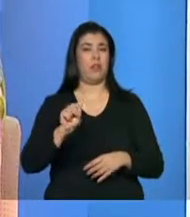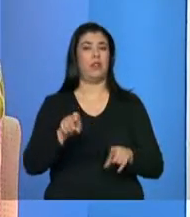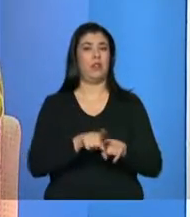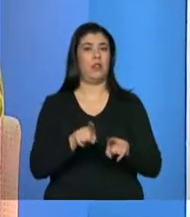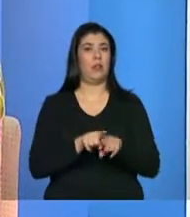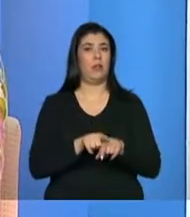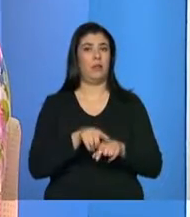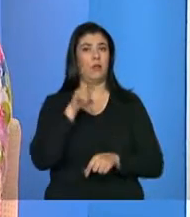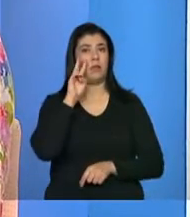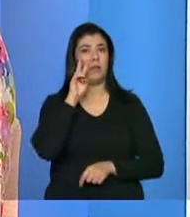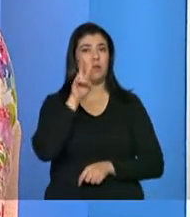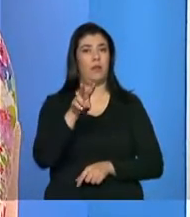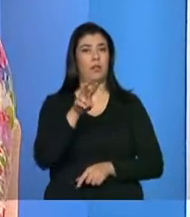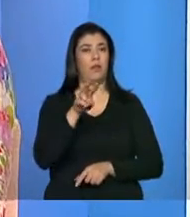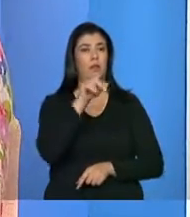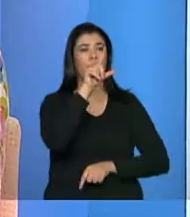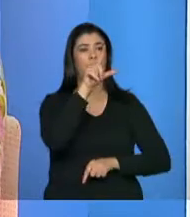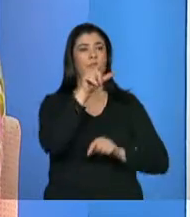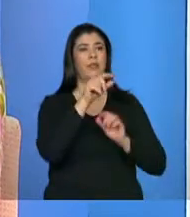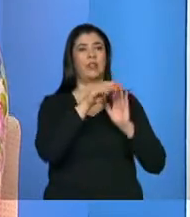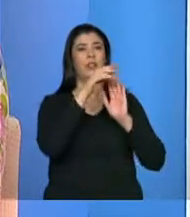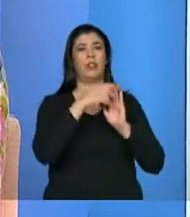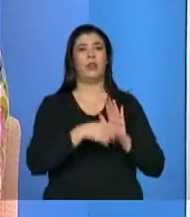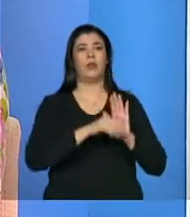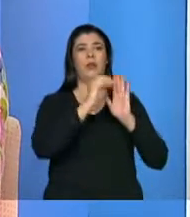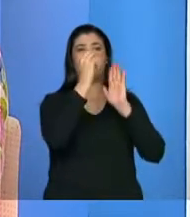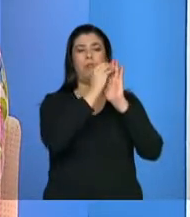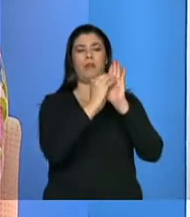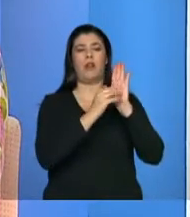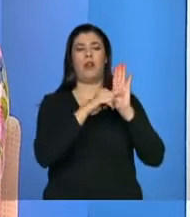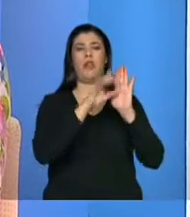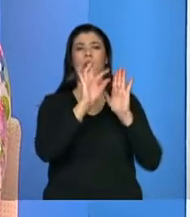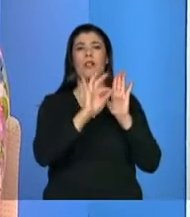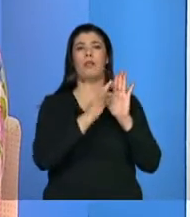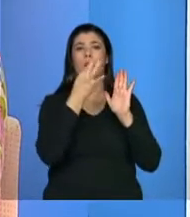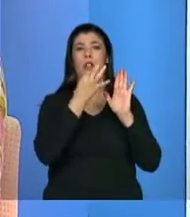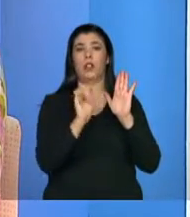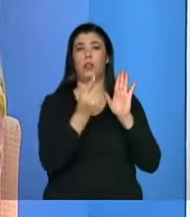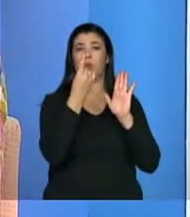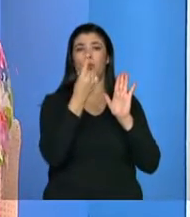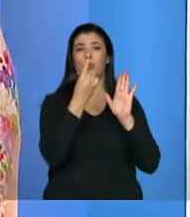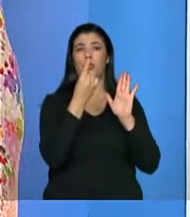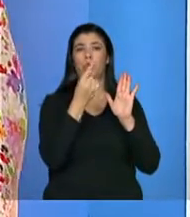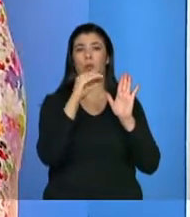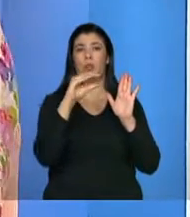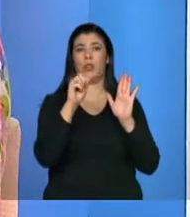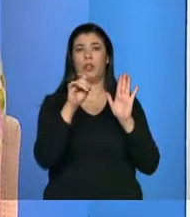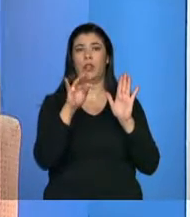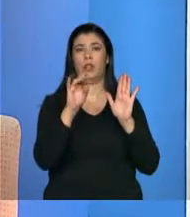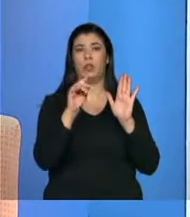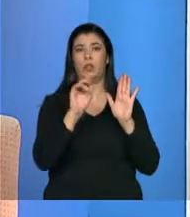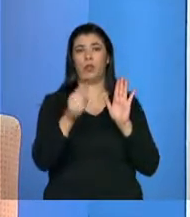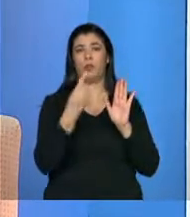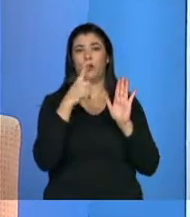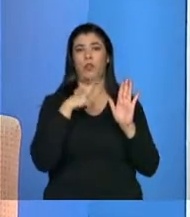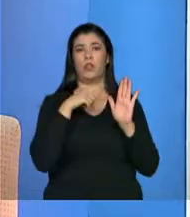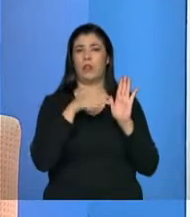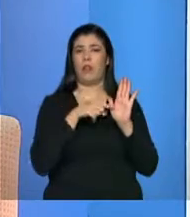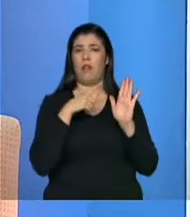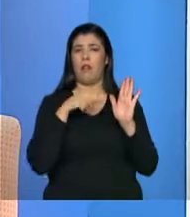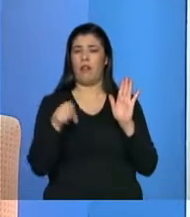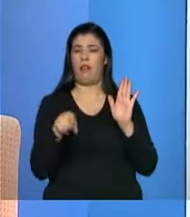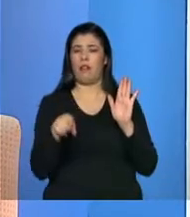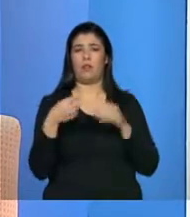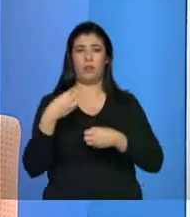olhando para cadastro único, olhando as famílias que têm um certo perfil de renda, e olhando as famílias que já têm ou não cisterna. Lá tem a